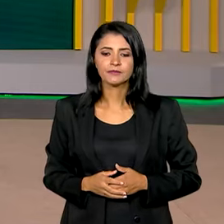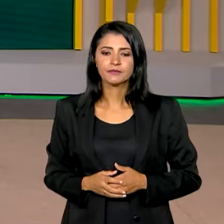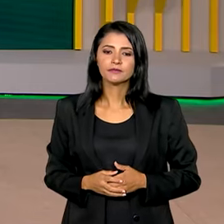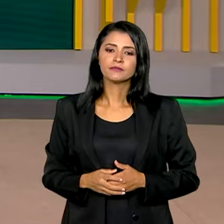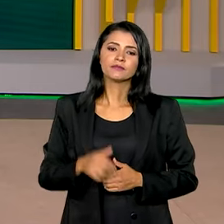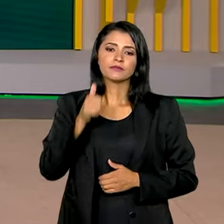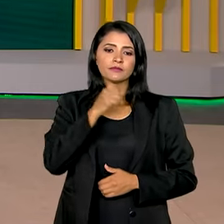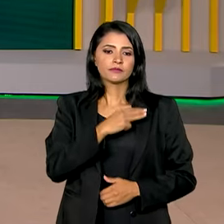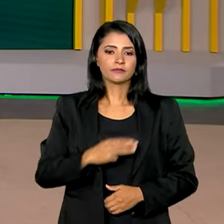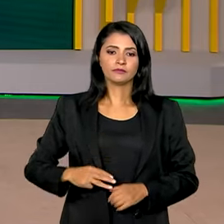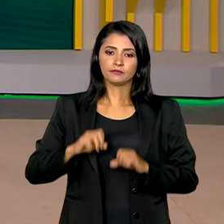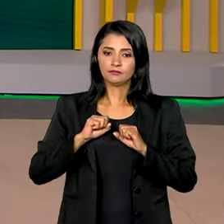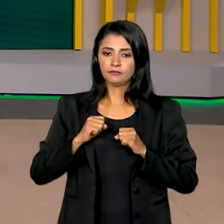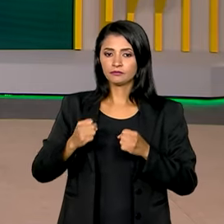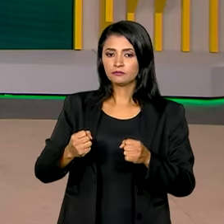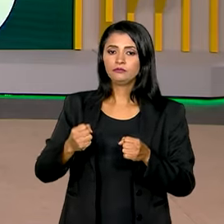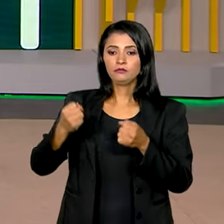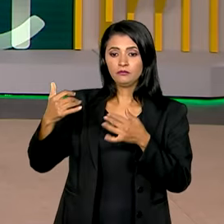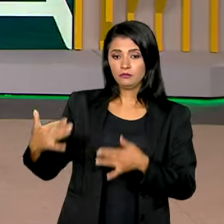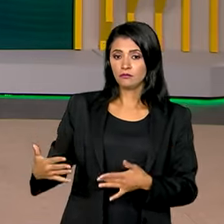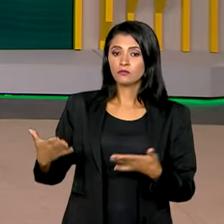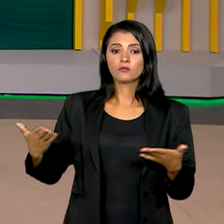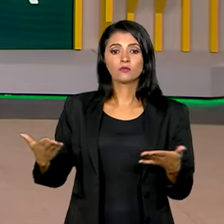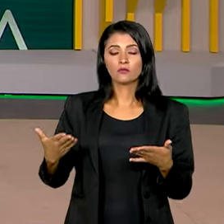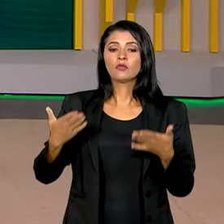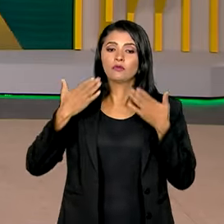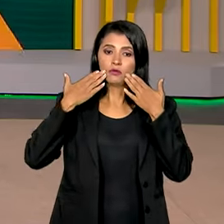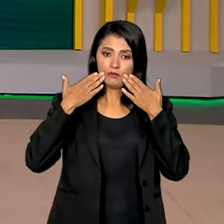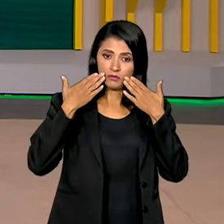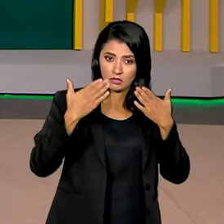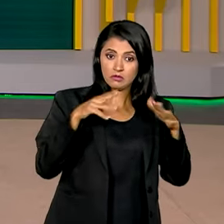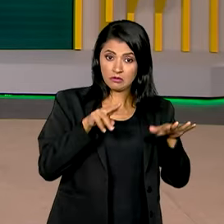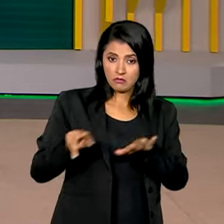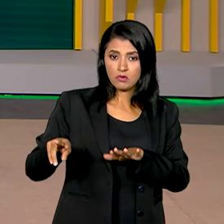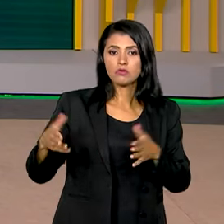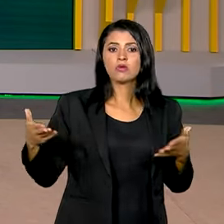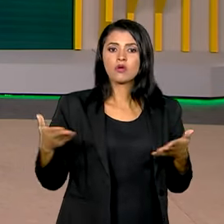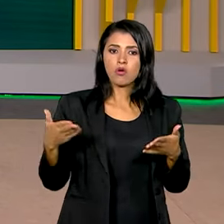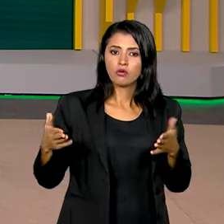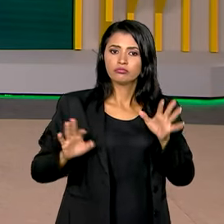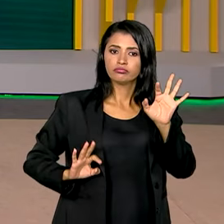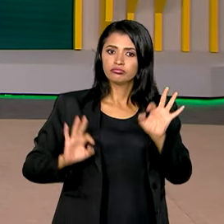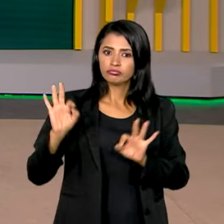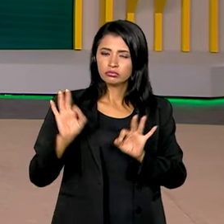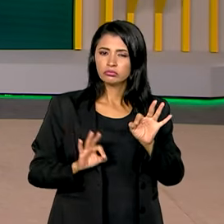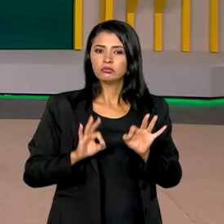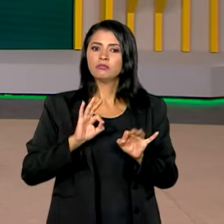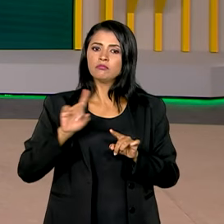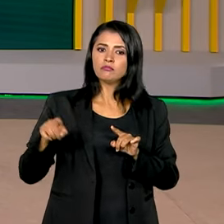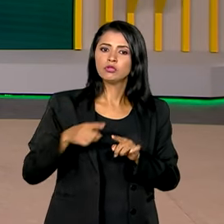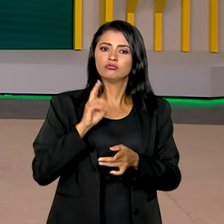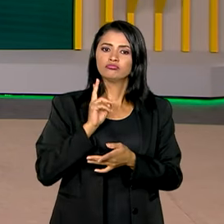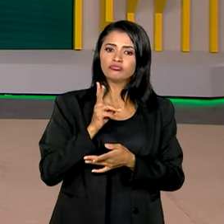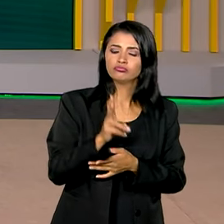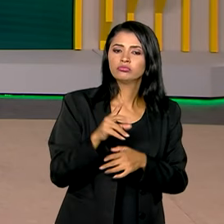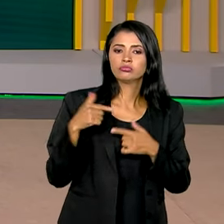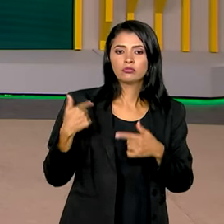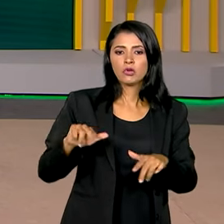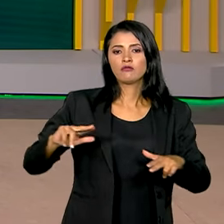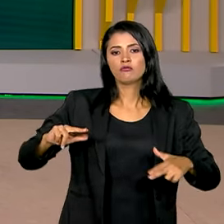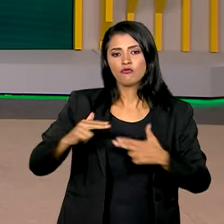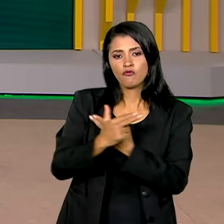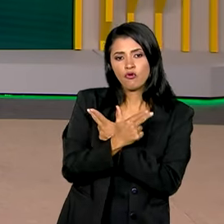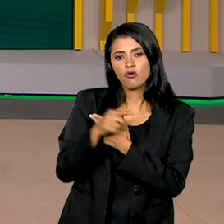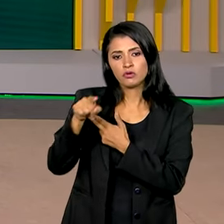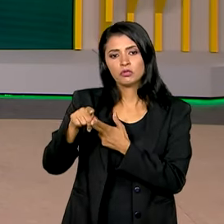O ministro da Defesa disse hoje que apresentará ainda nesta semana um planejamento de atuação permanente das Forças